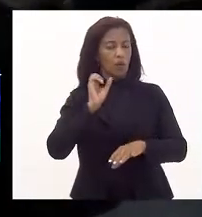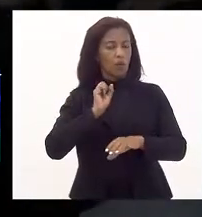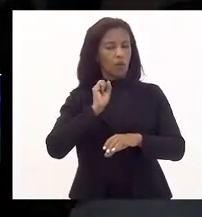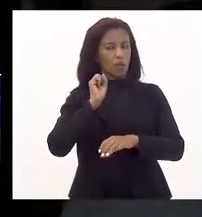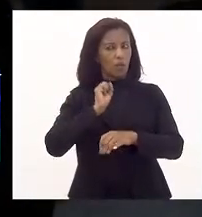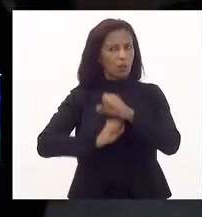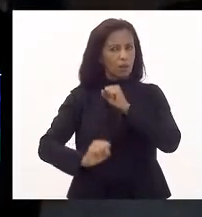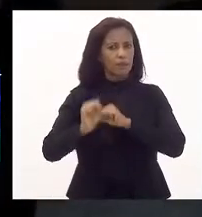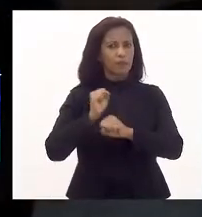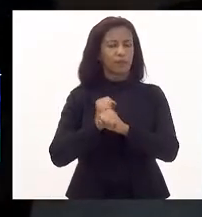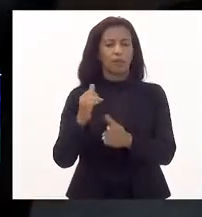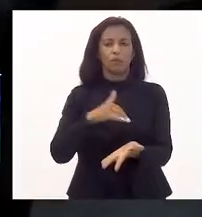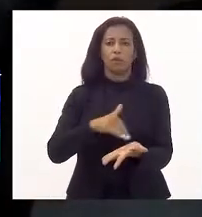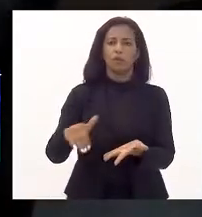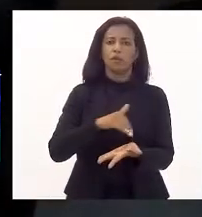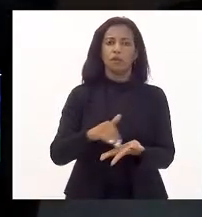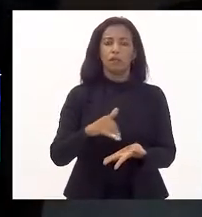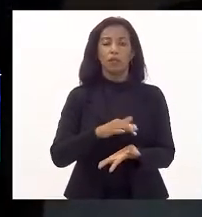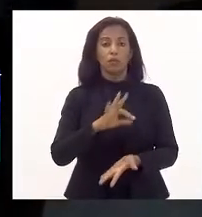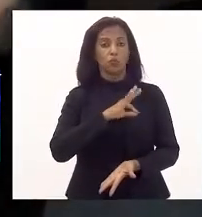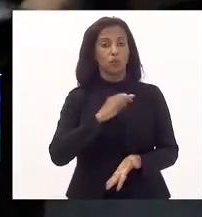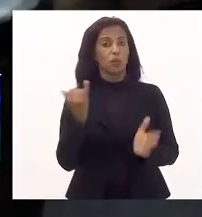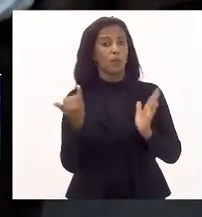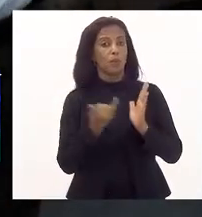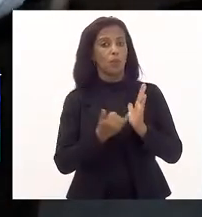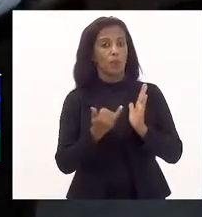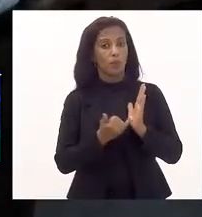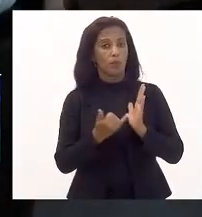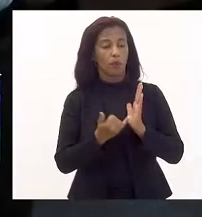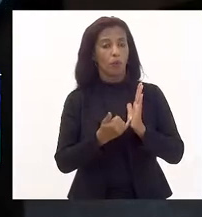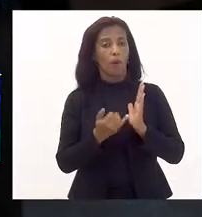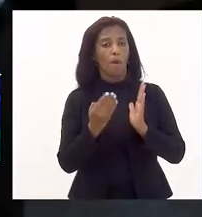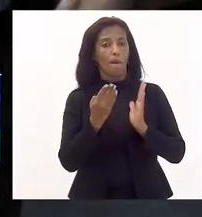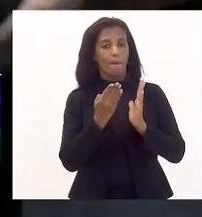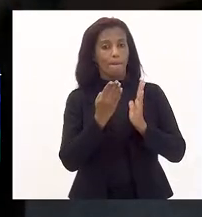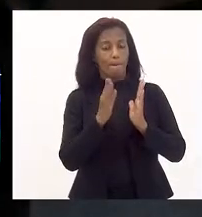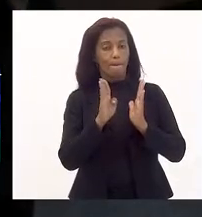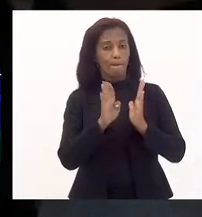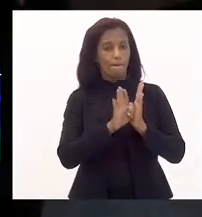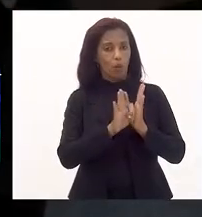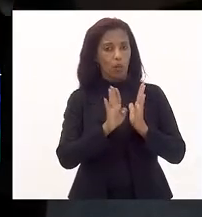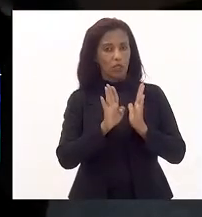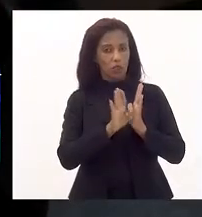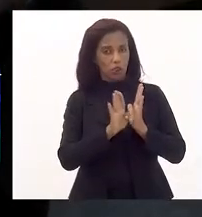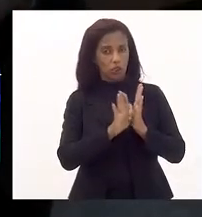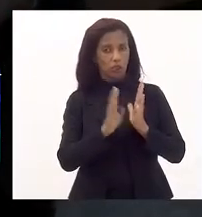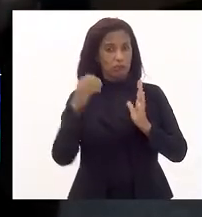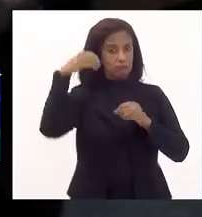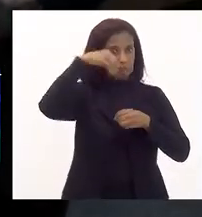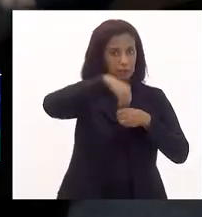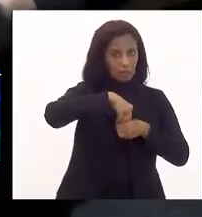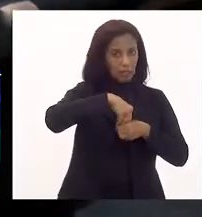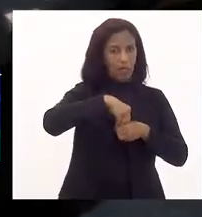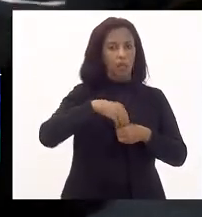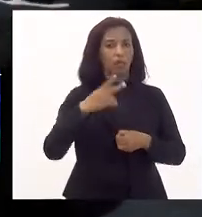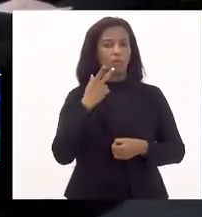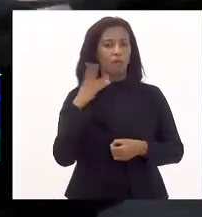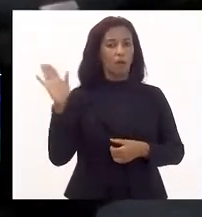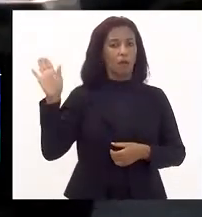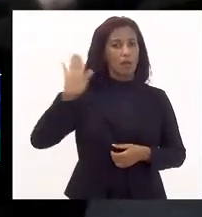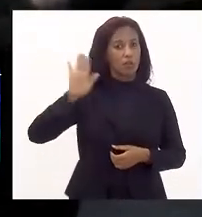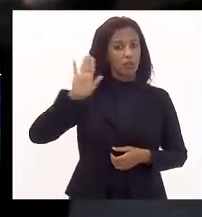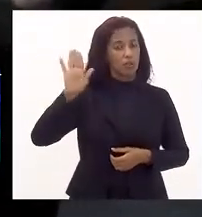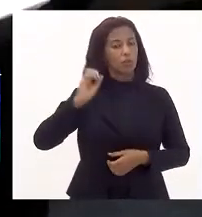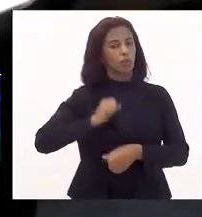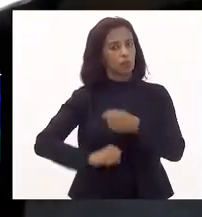o nosso secretário de Polícia Militar publicou em boletim interno, inclusive, um parecer relativo a isso, para a candidatura do ano passado.